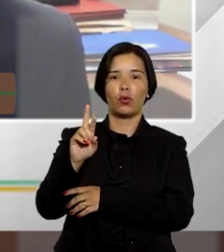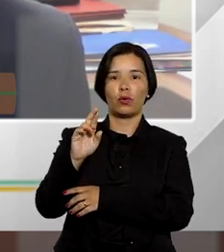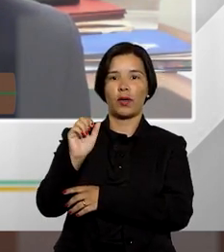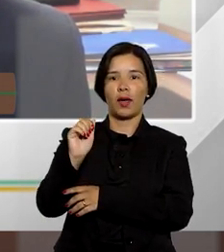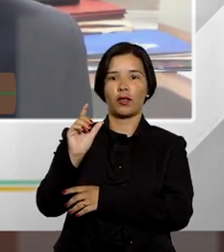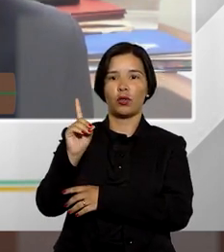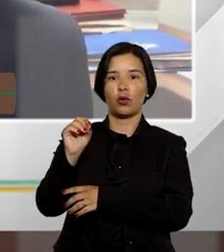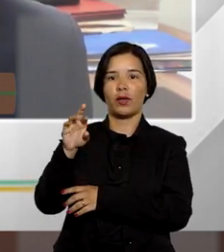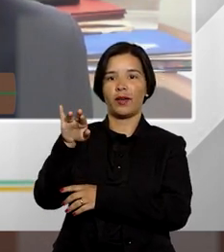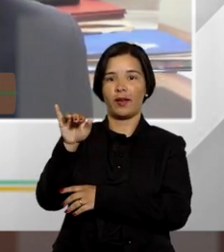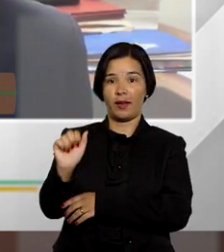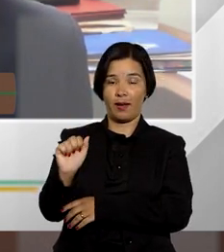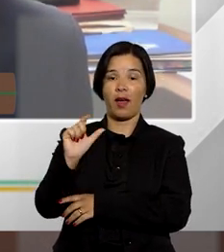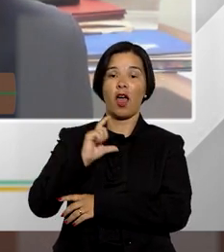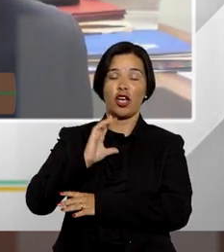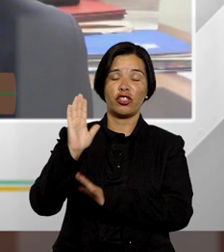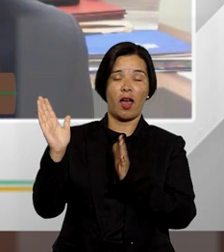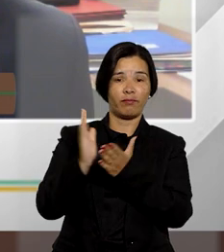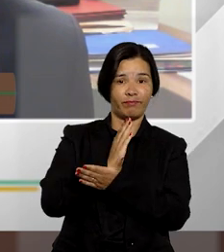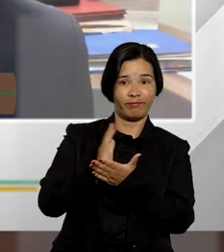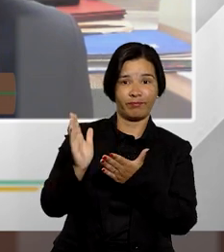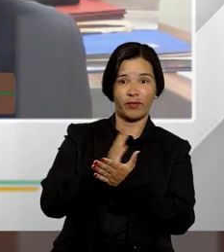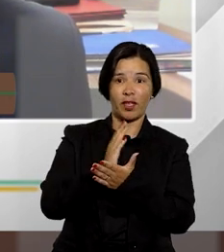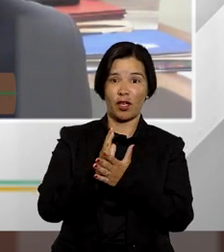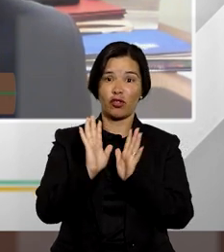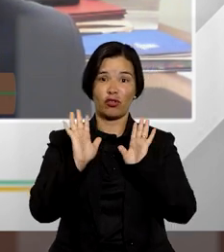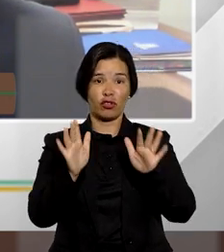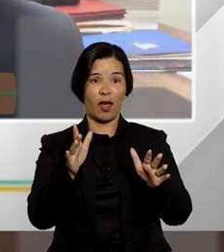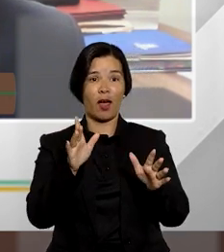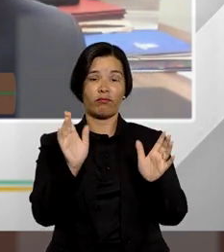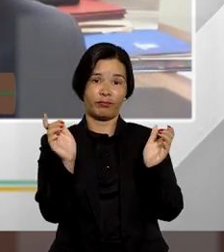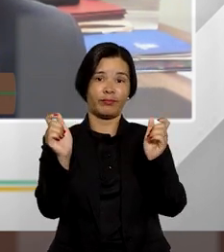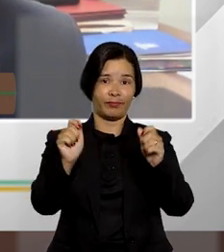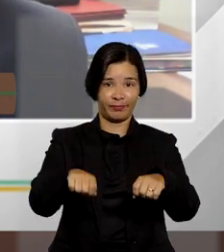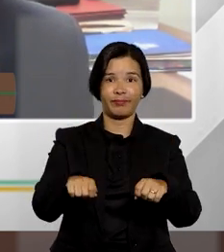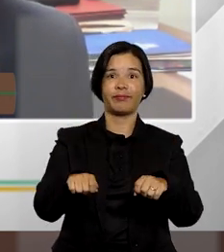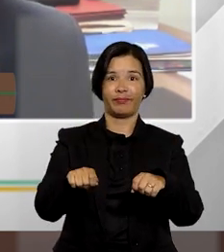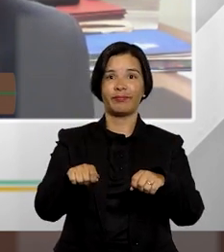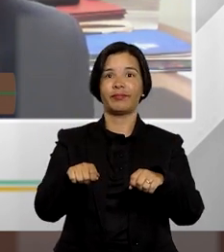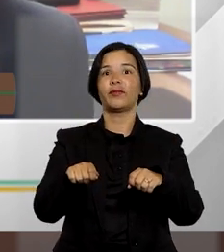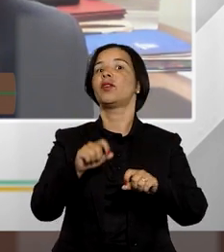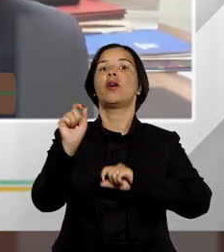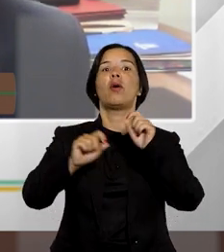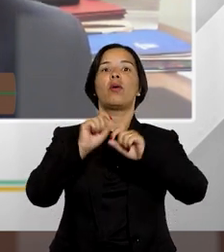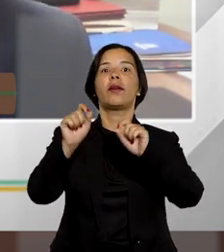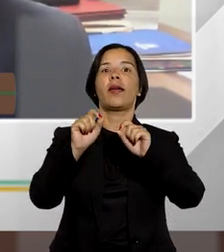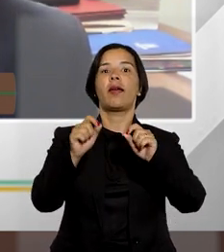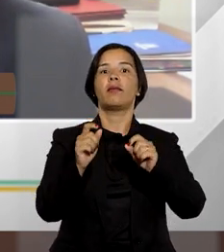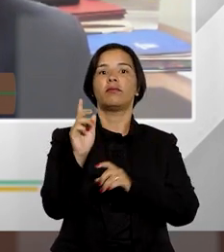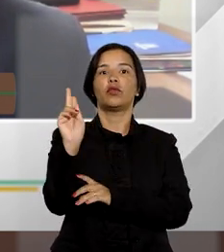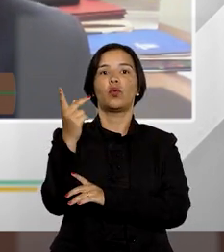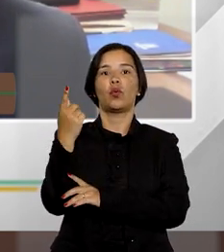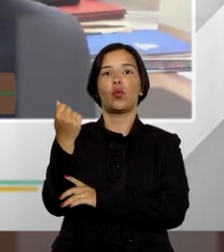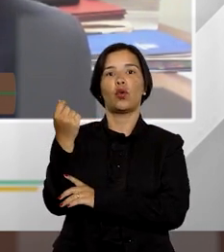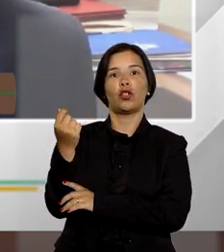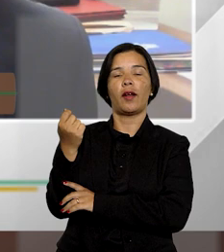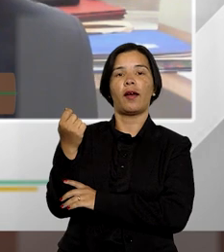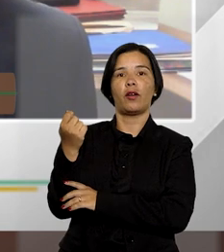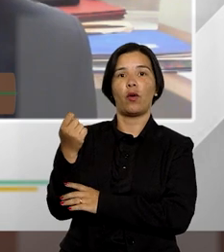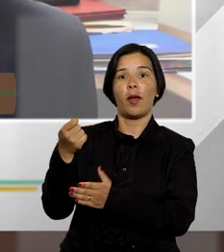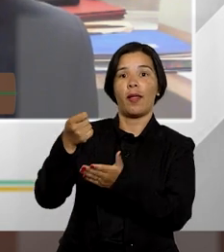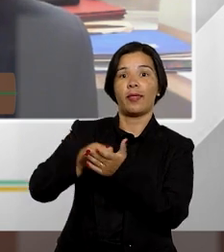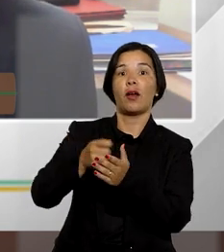por vezes né, bilumbramos a seguinte possibilidade os honorários foram arbitrados